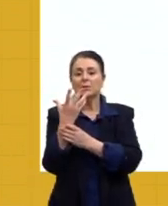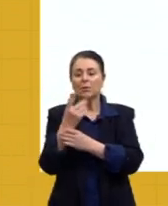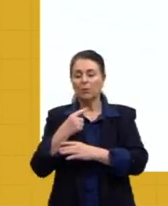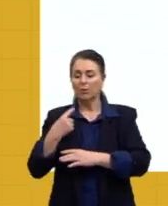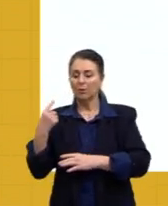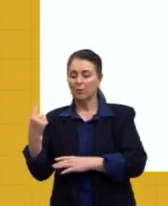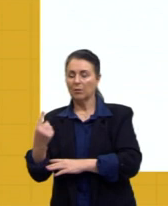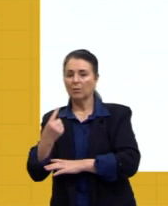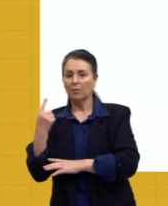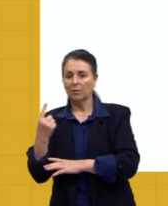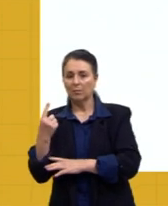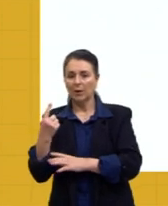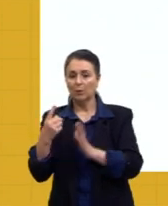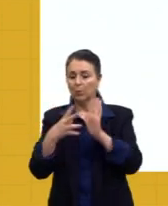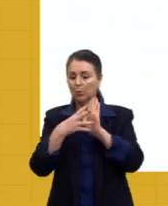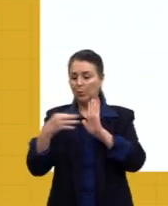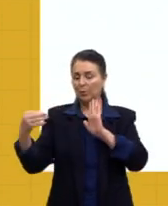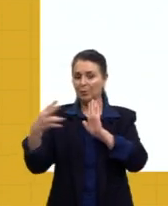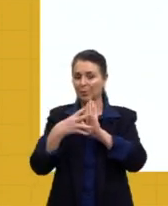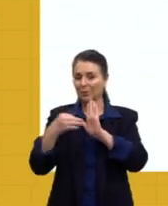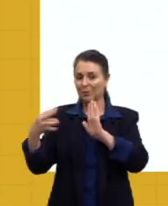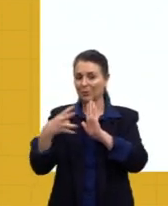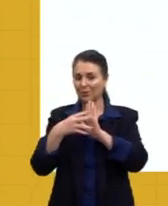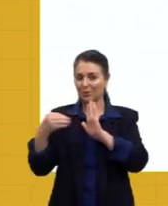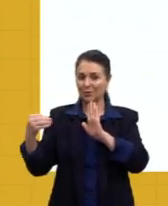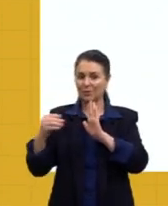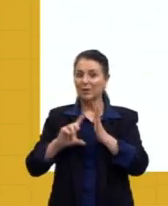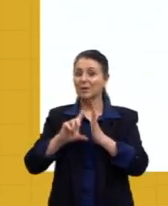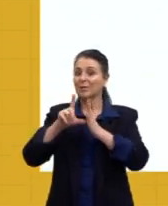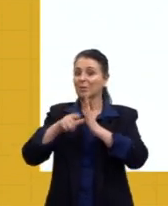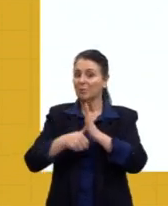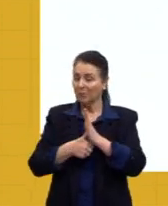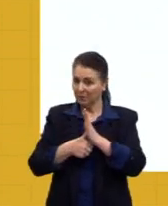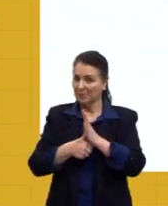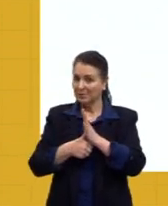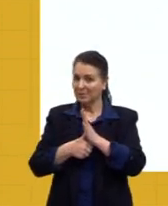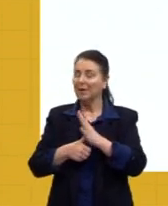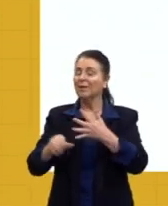isolamento reprodutivo e a posterior especiação.